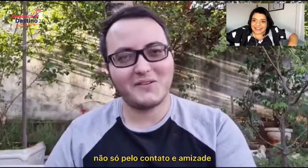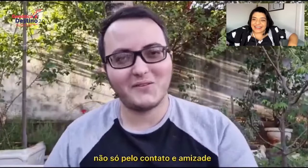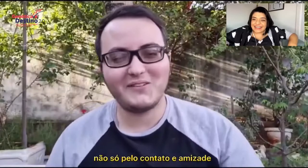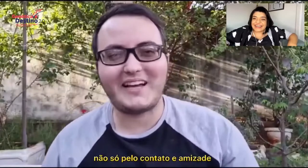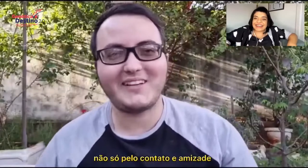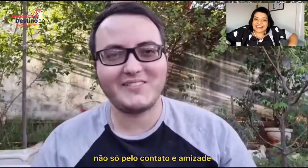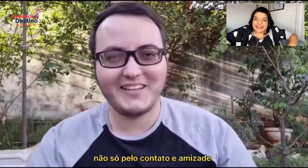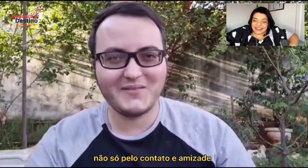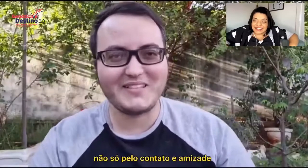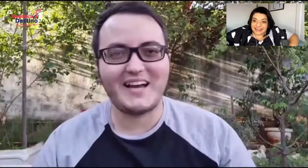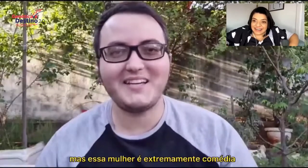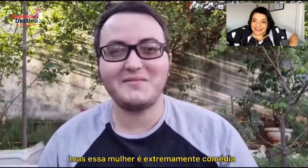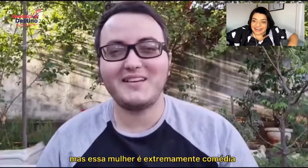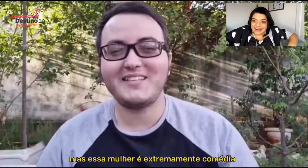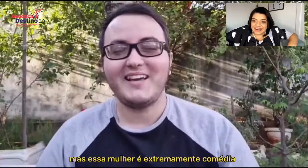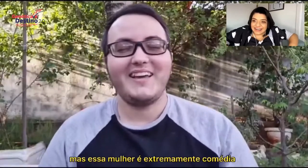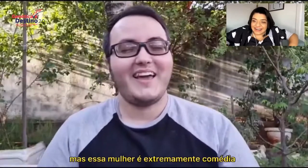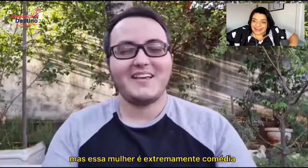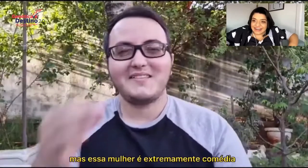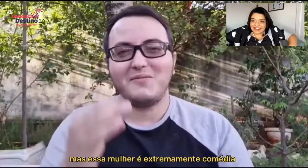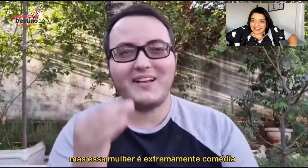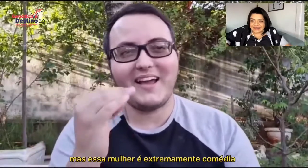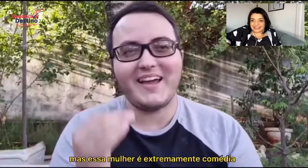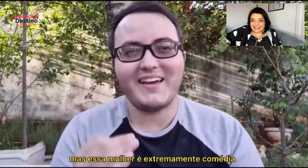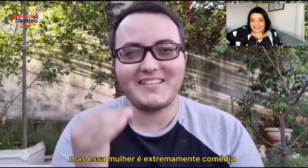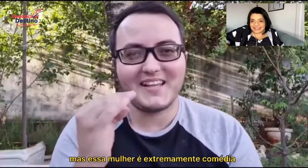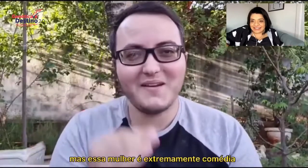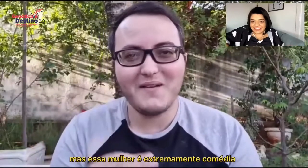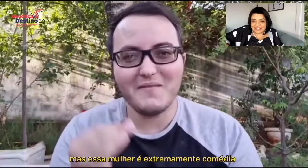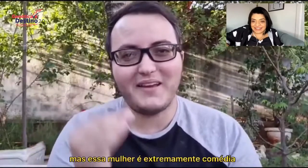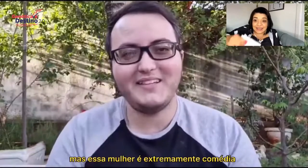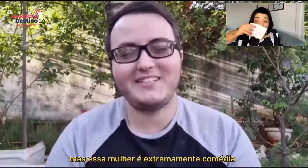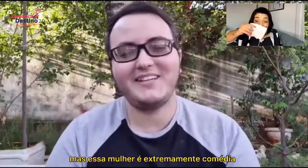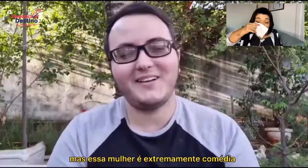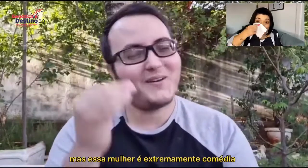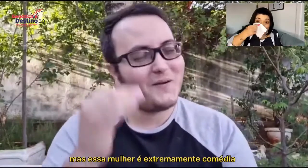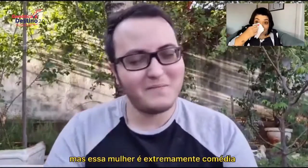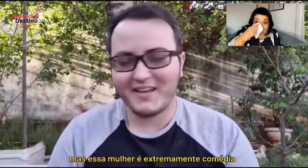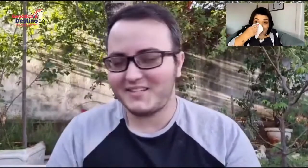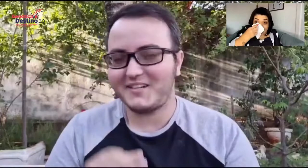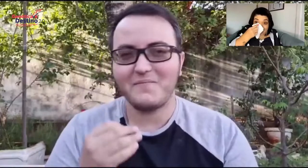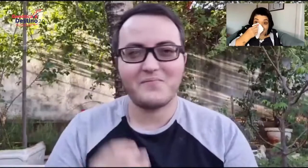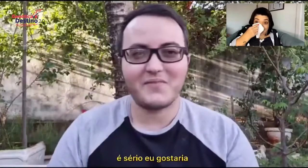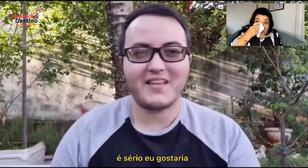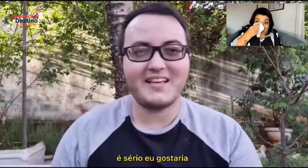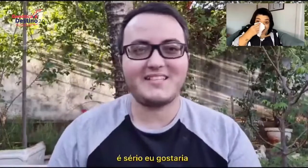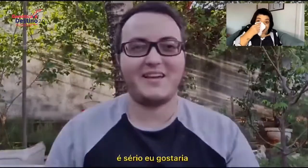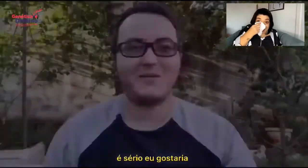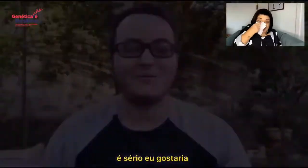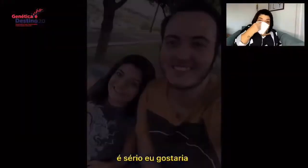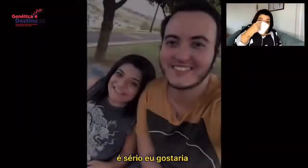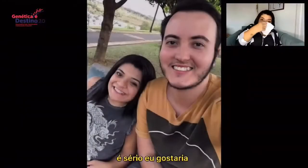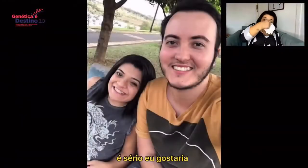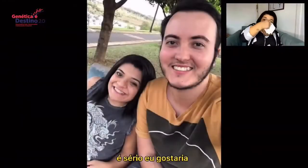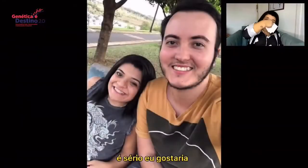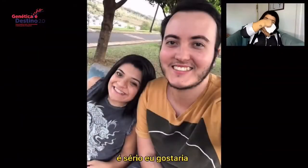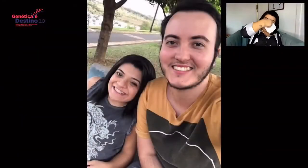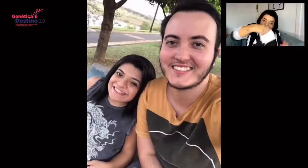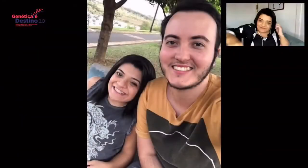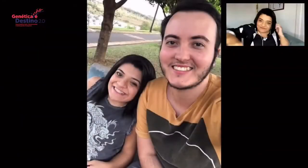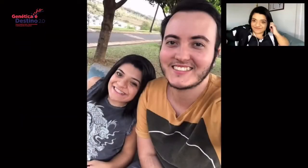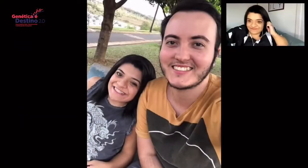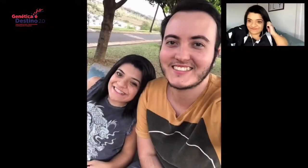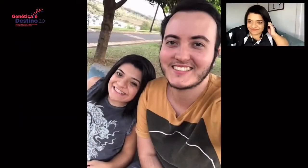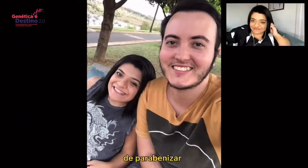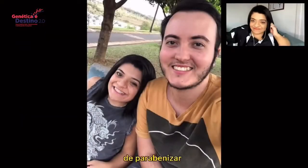Não só pelo contato e amizade, mas essa mulher é extremamente comédia. É sério. Eu